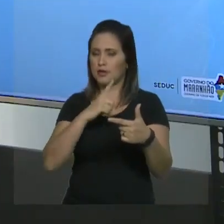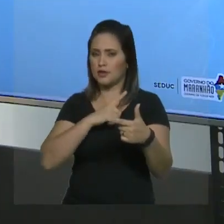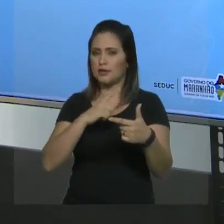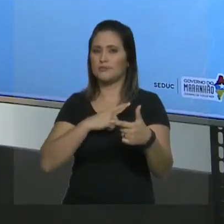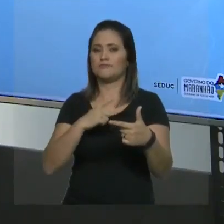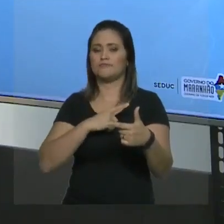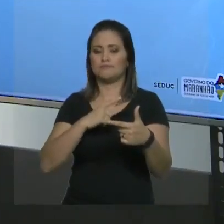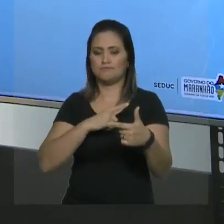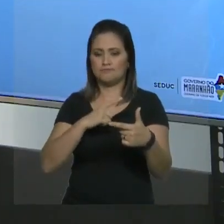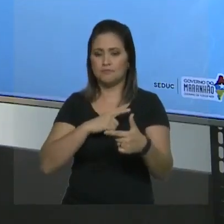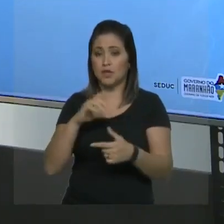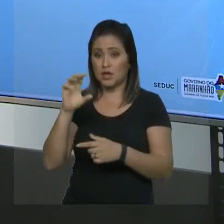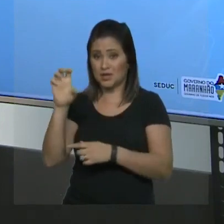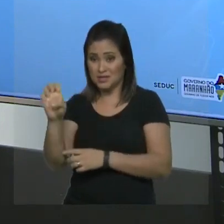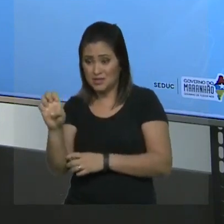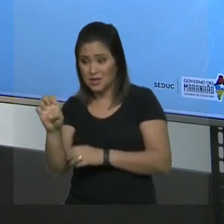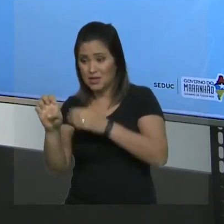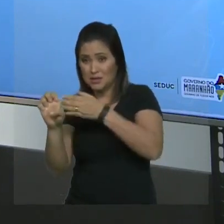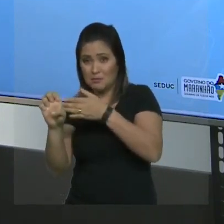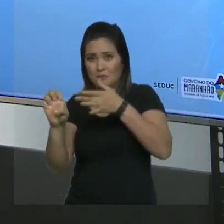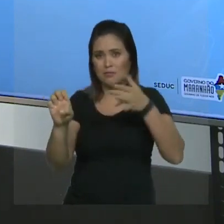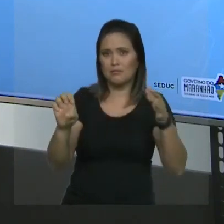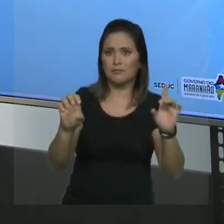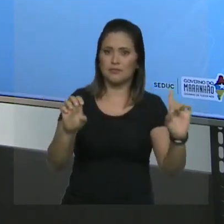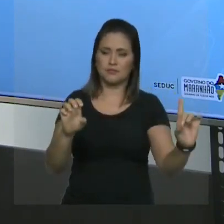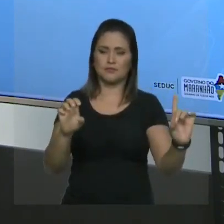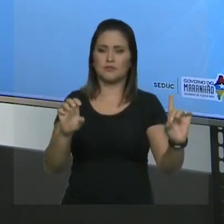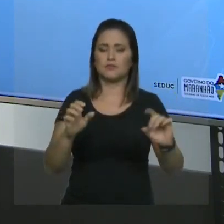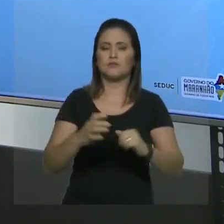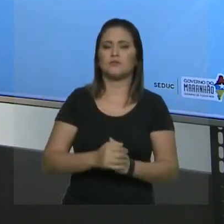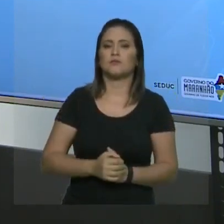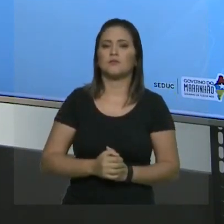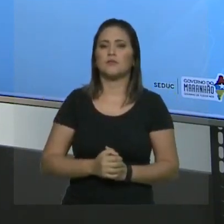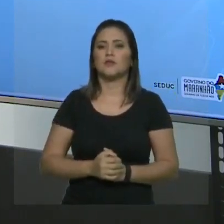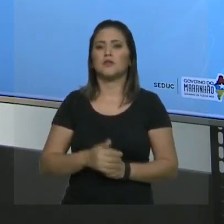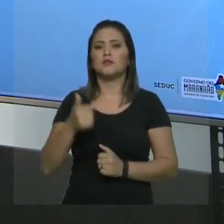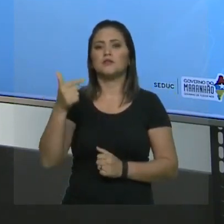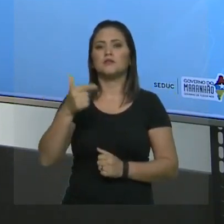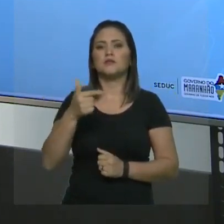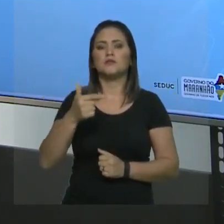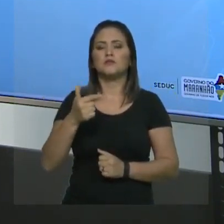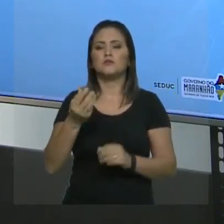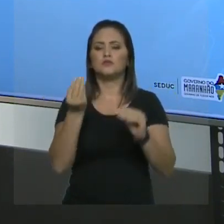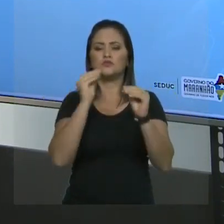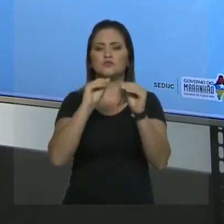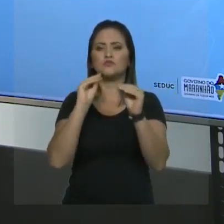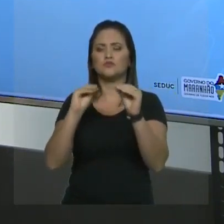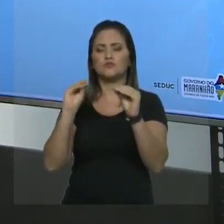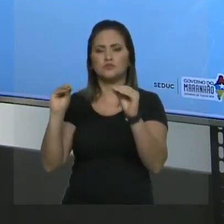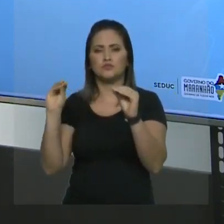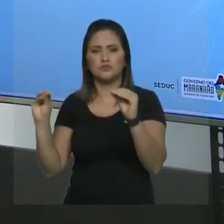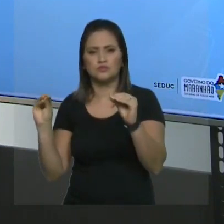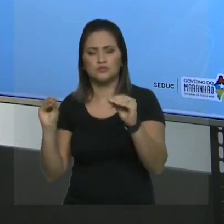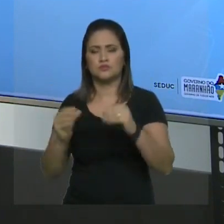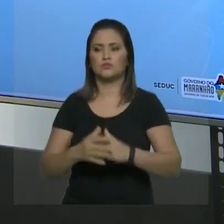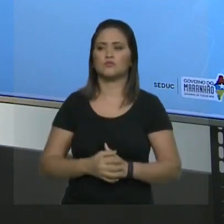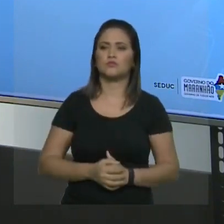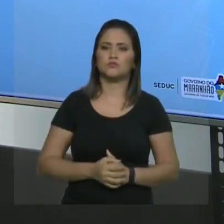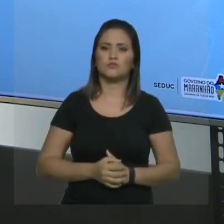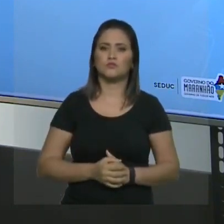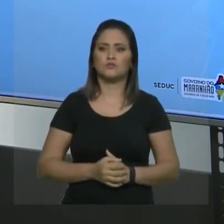cadeia principal, na mesma hora achei os radicais. Segunda regra, numero a cadeia principal. A prioridade é grupo funcional, como não tem